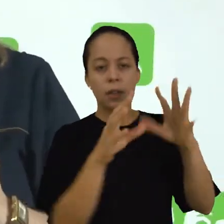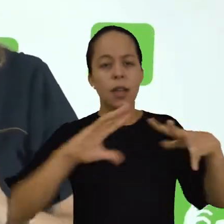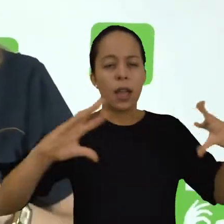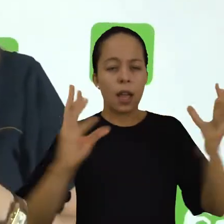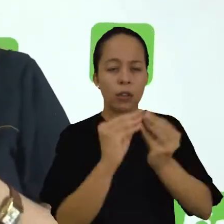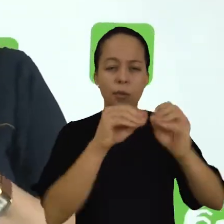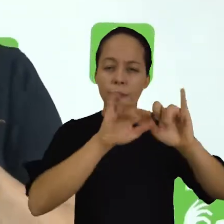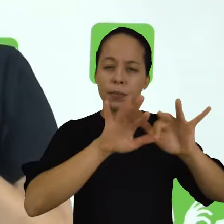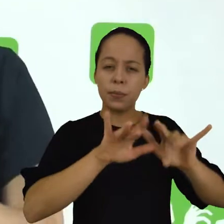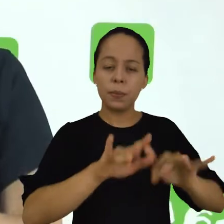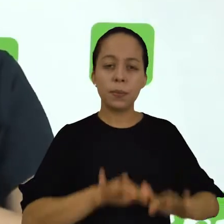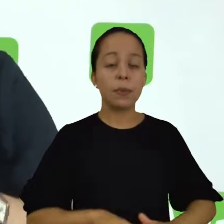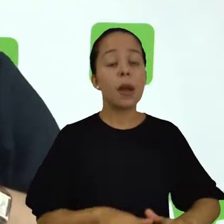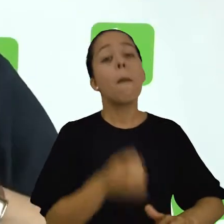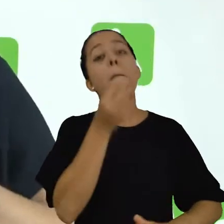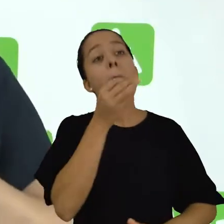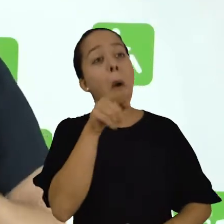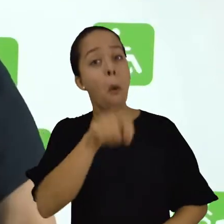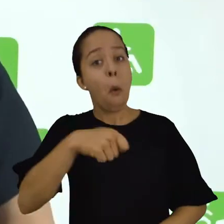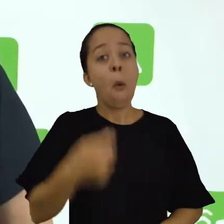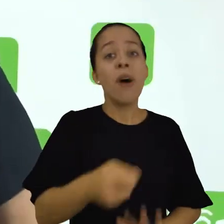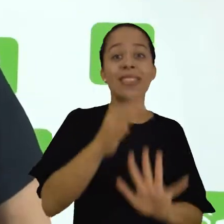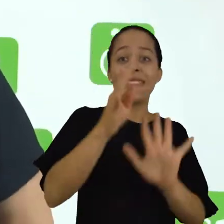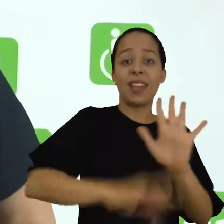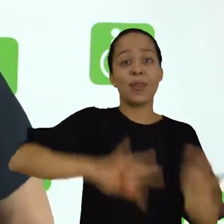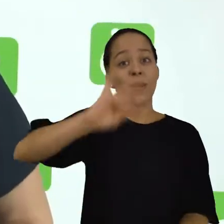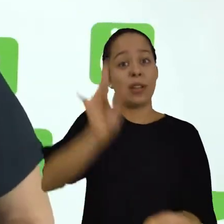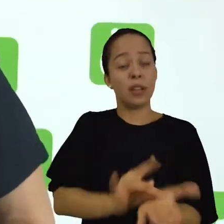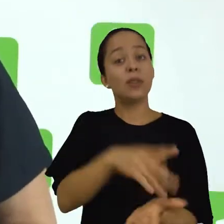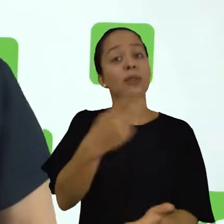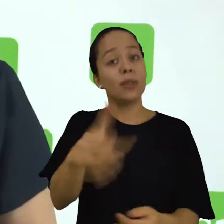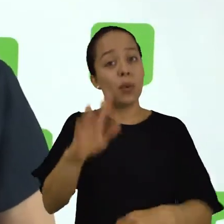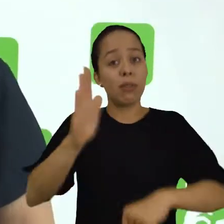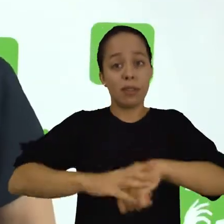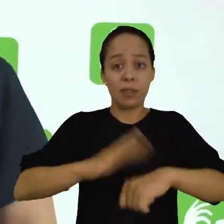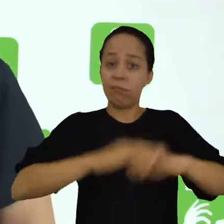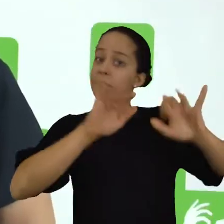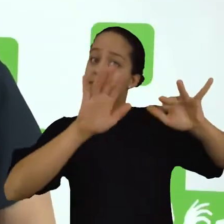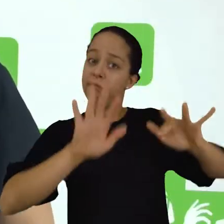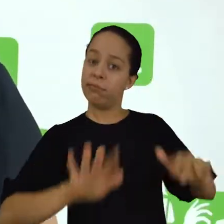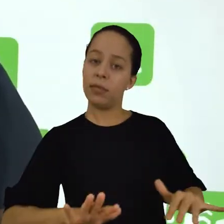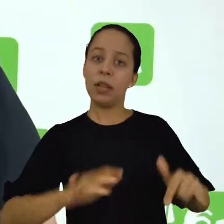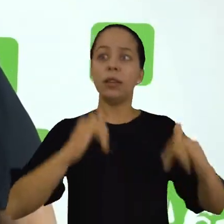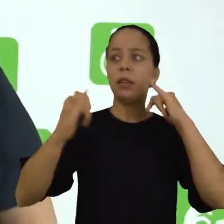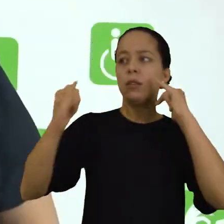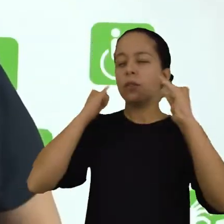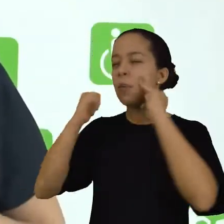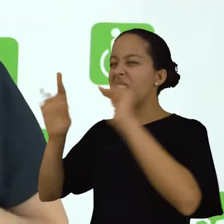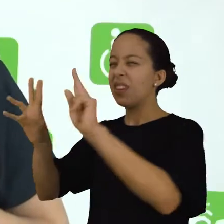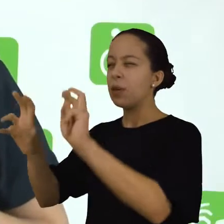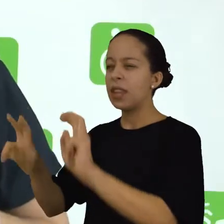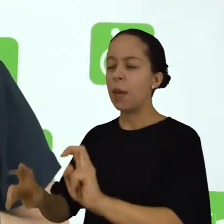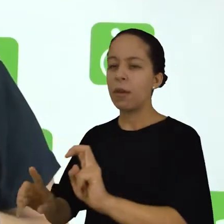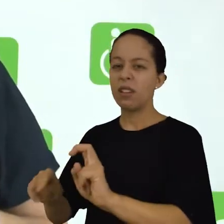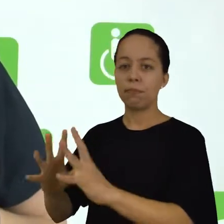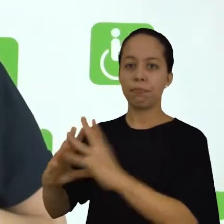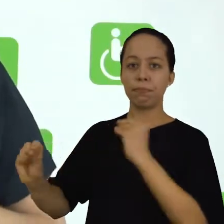você vai ter um texto original feito com as suas próprias palavras sem fugir da informação que foi